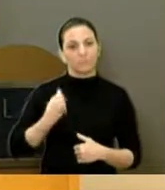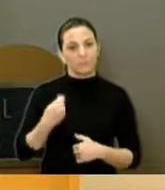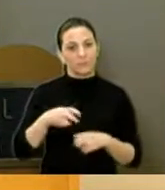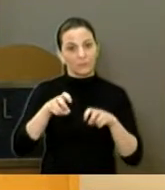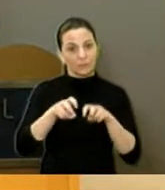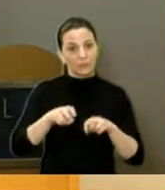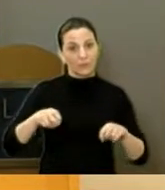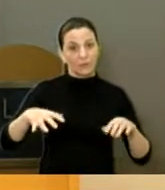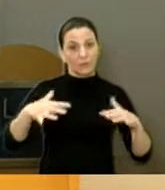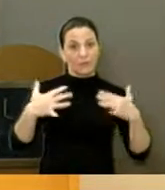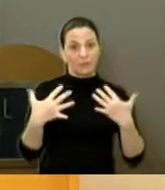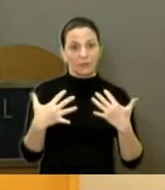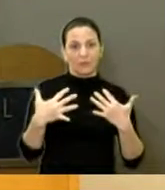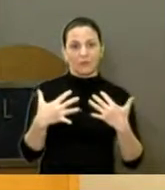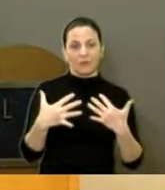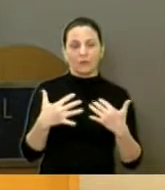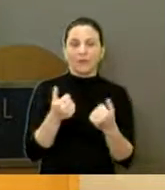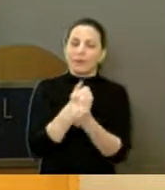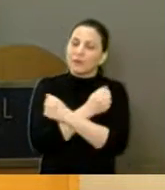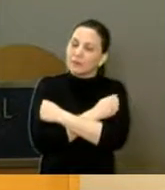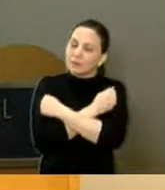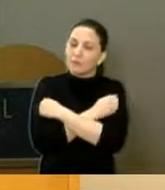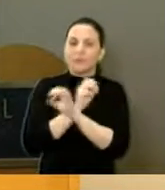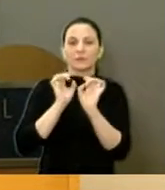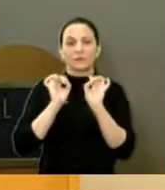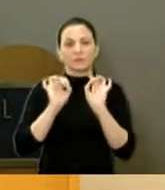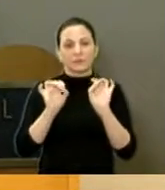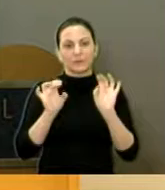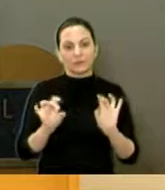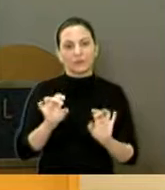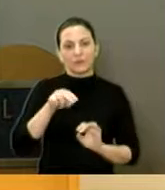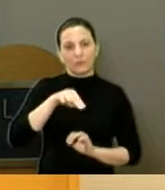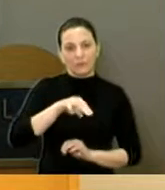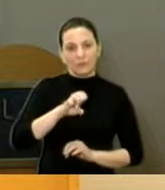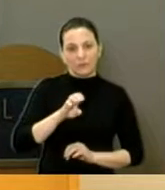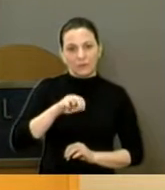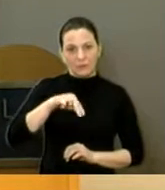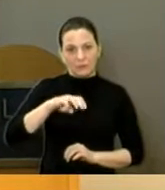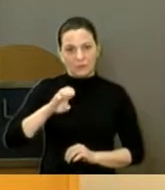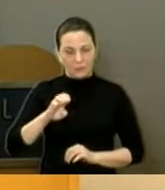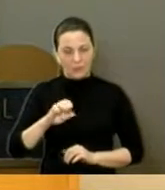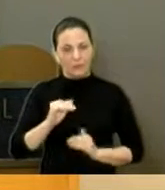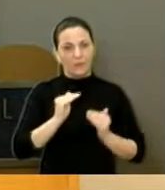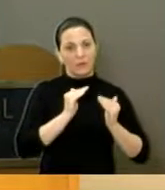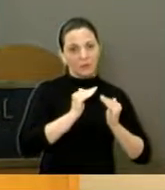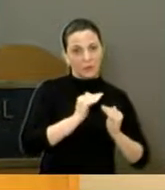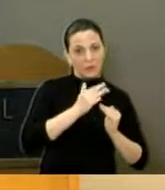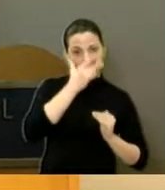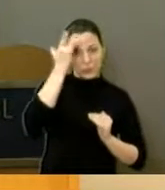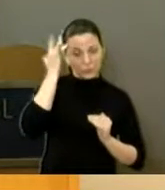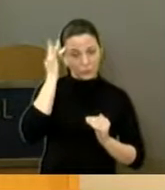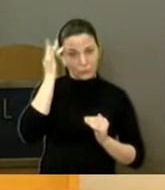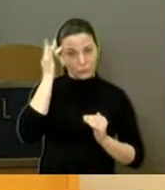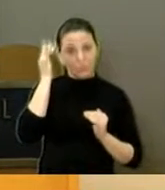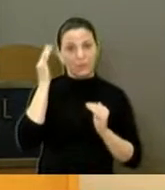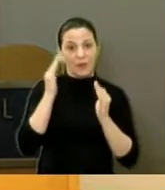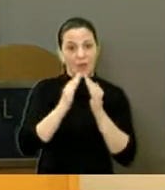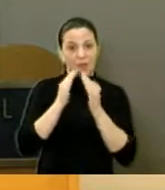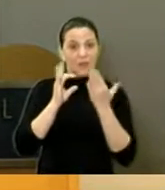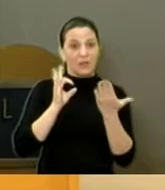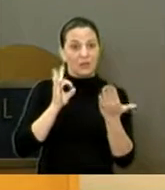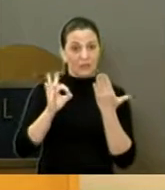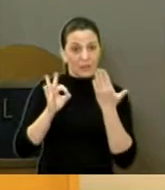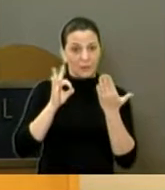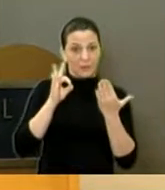Queria desejar e dar um abraço especial ao nenê da PAI, ao pessoal do Caibar Schulte também, pelo